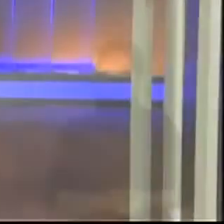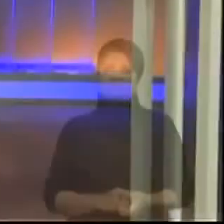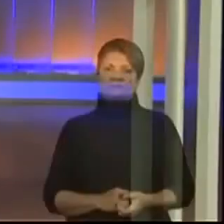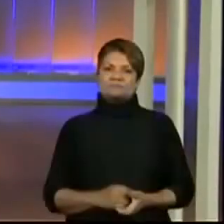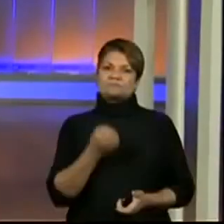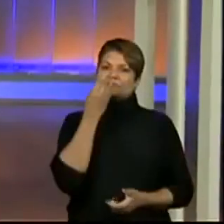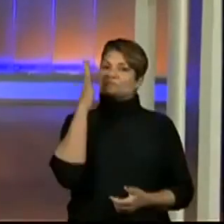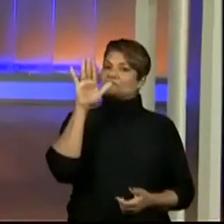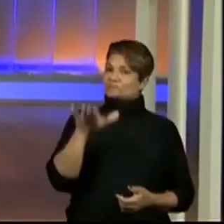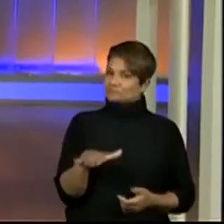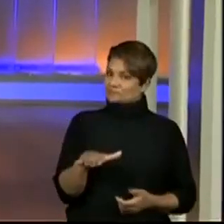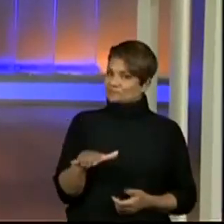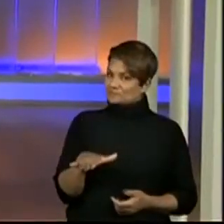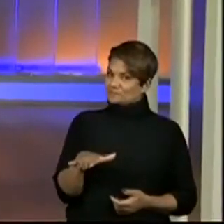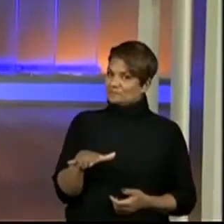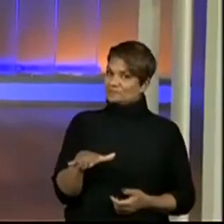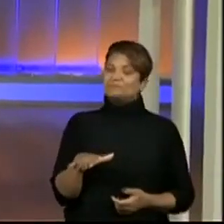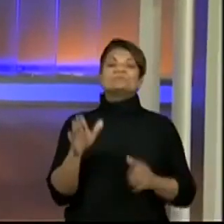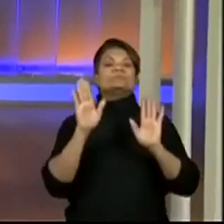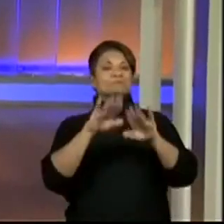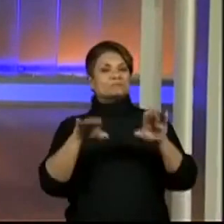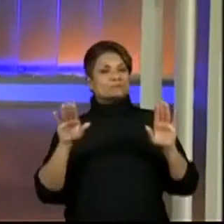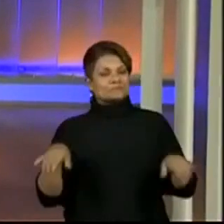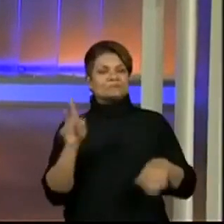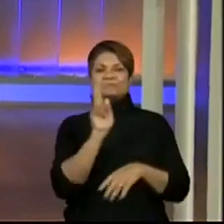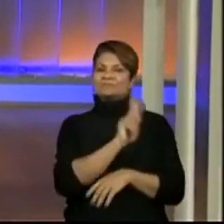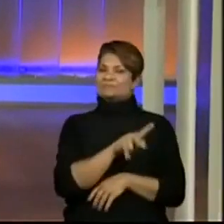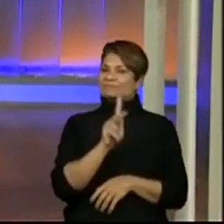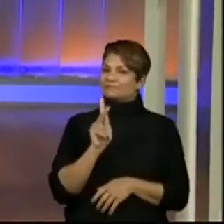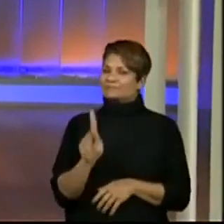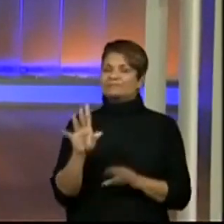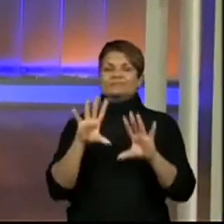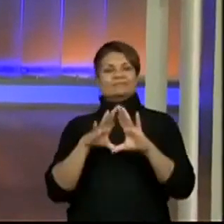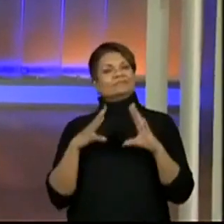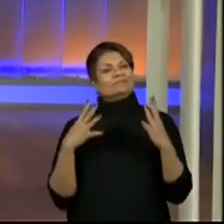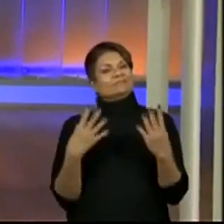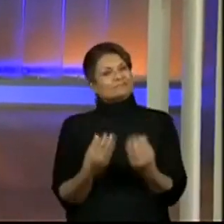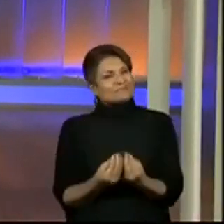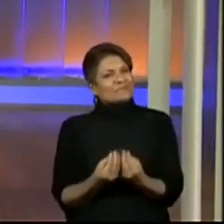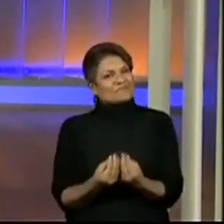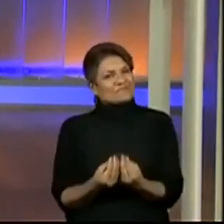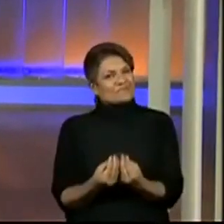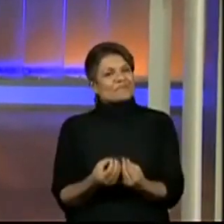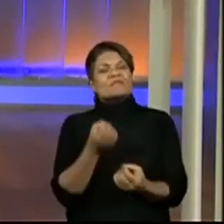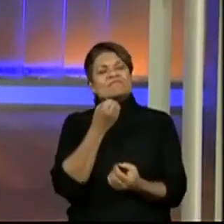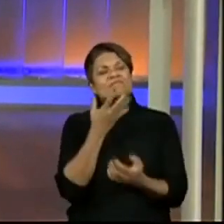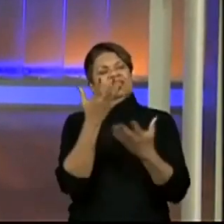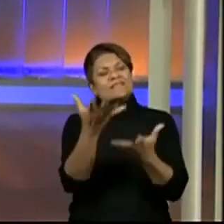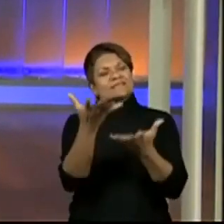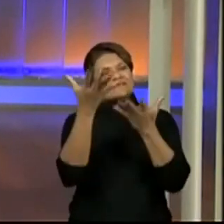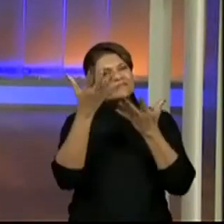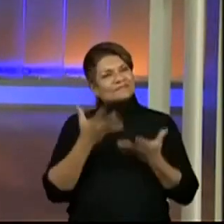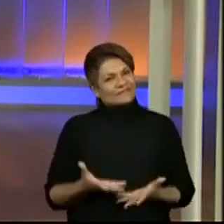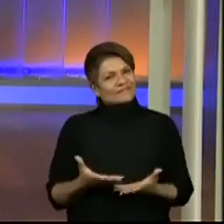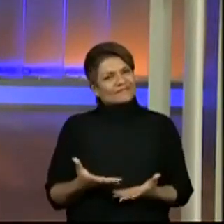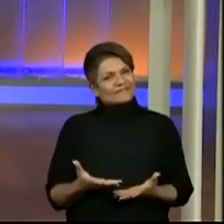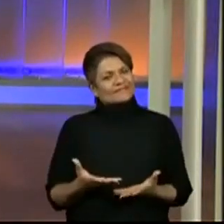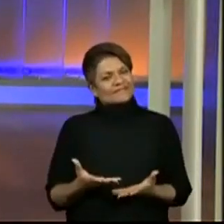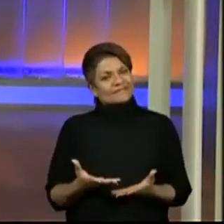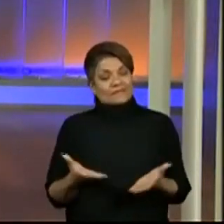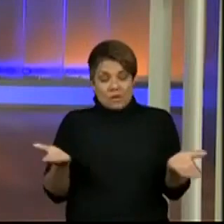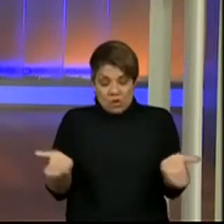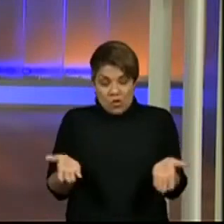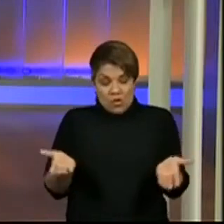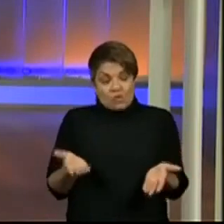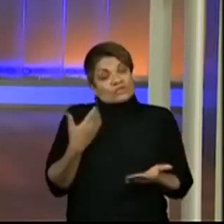Boa tarde, alunos, professores, famílias. Sejam muito bem-vindos à nossa